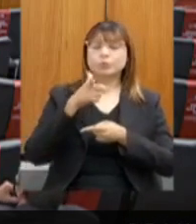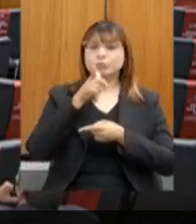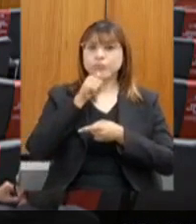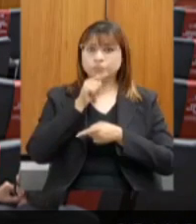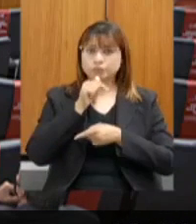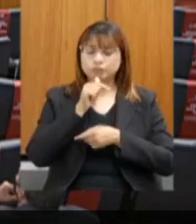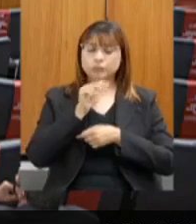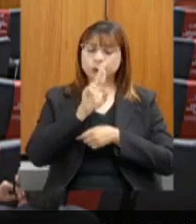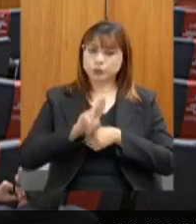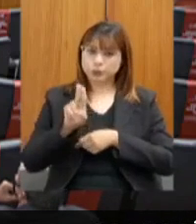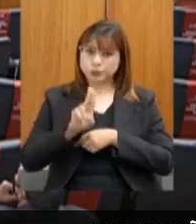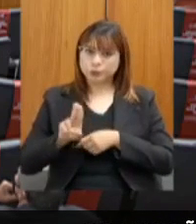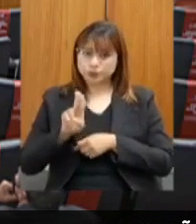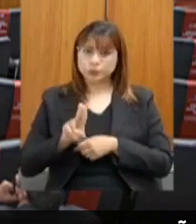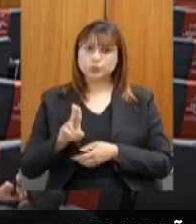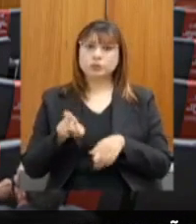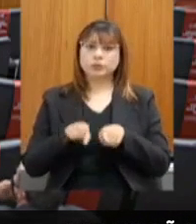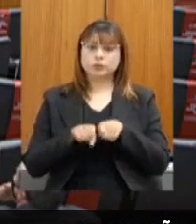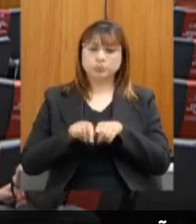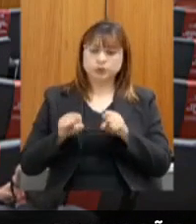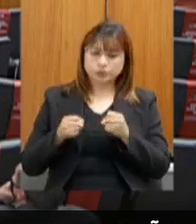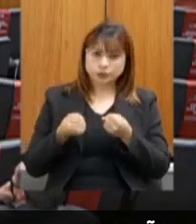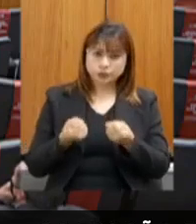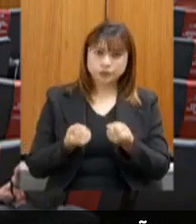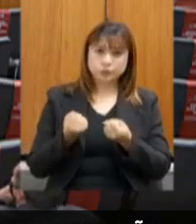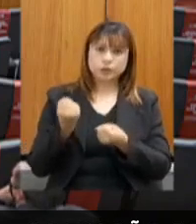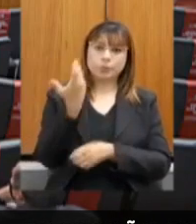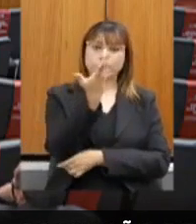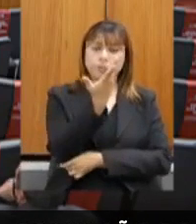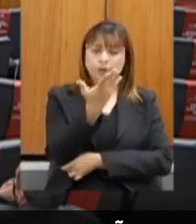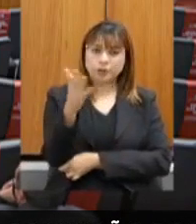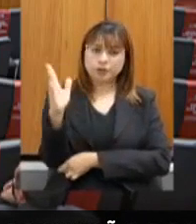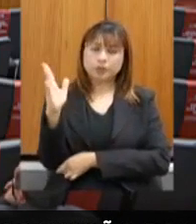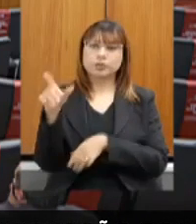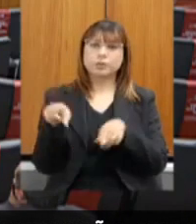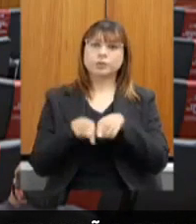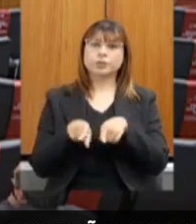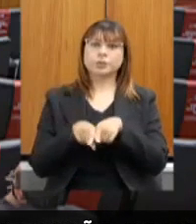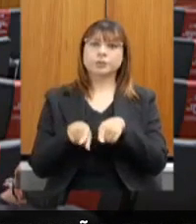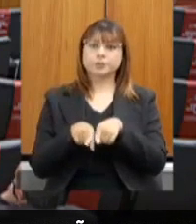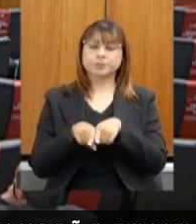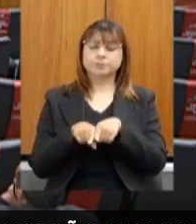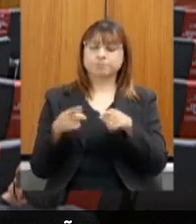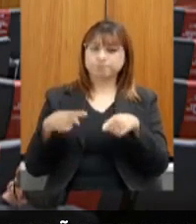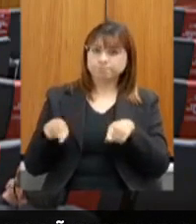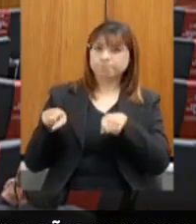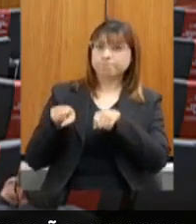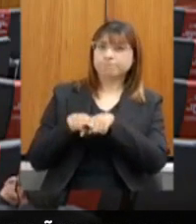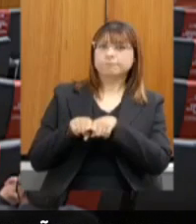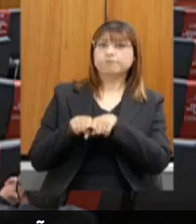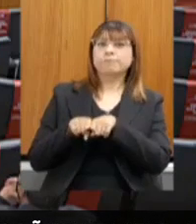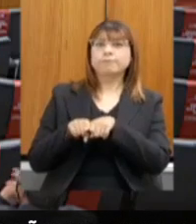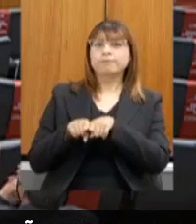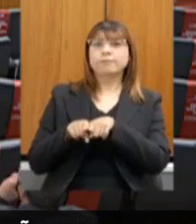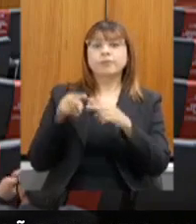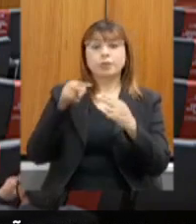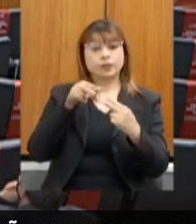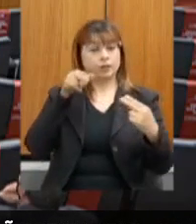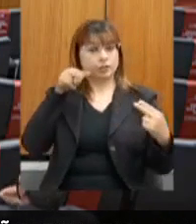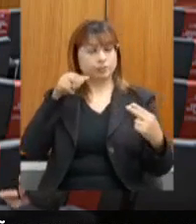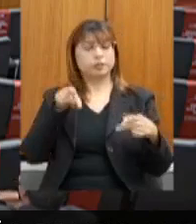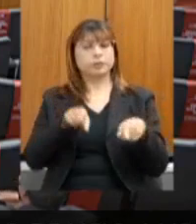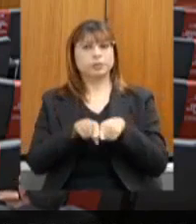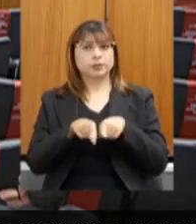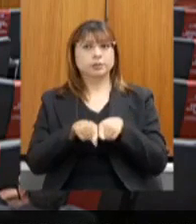defensor do meio ambiente, um grande parceiro que está aqui presente conosco e presente remotamente